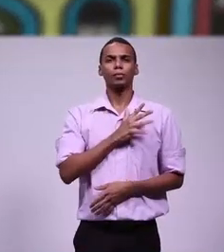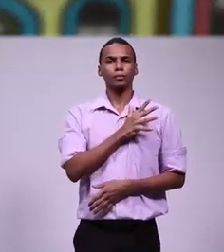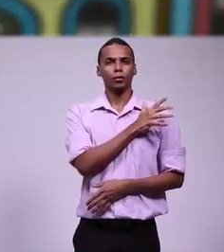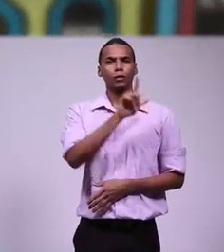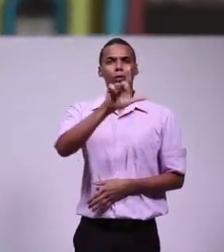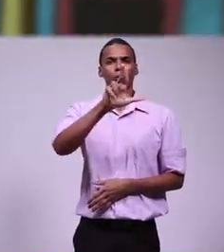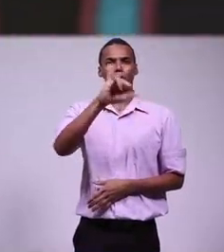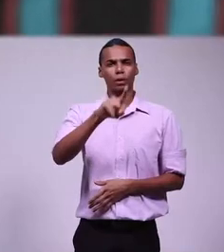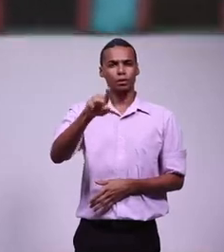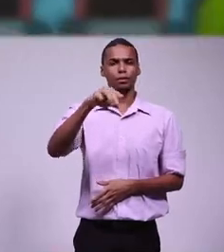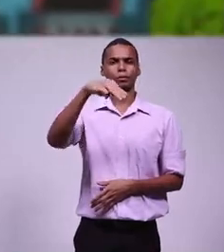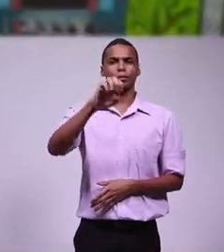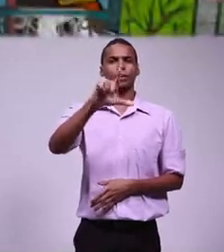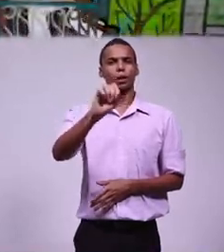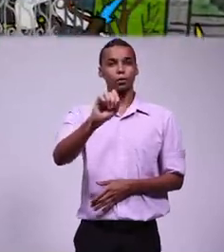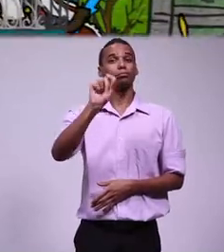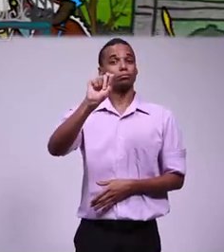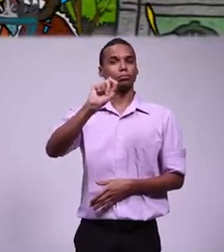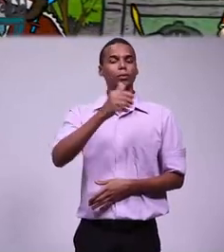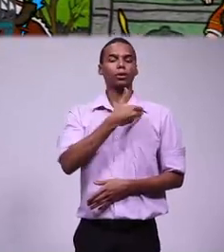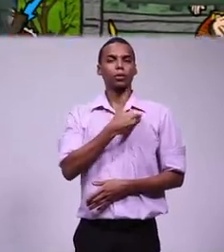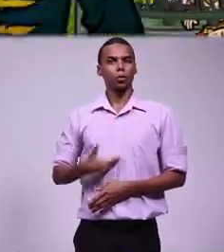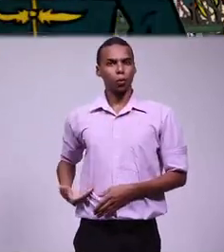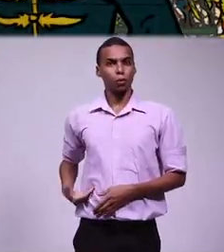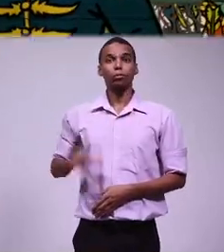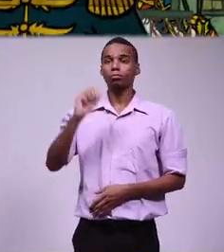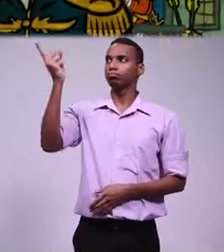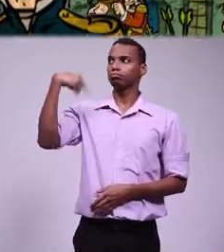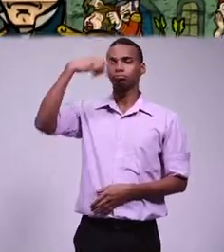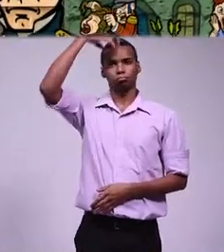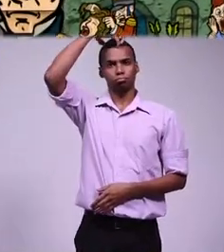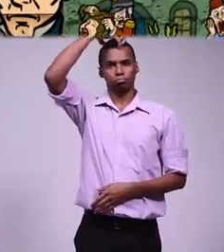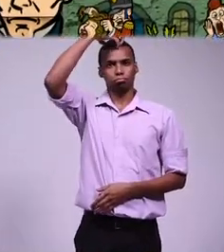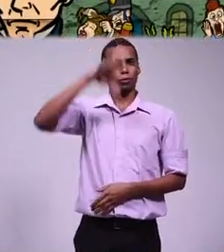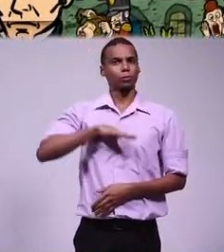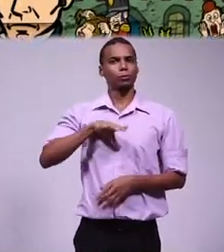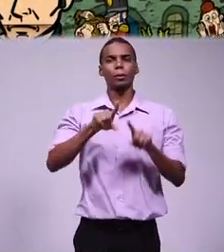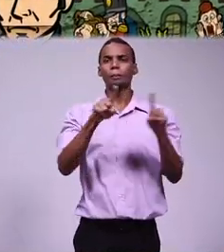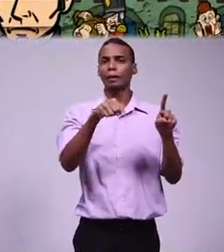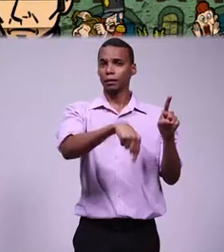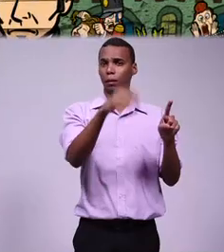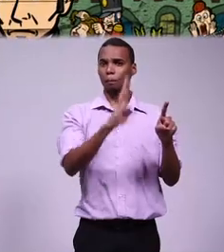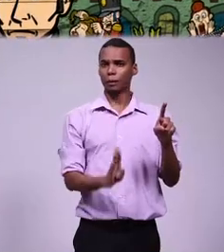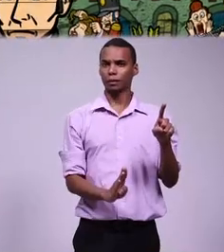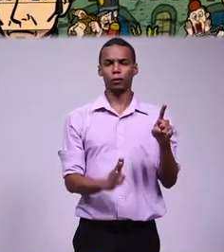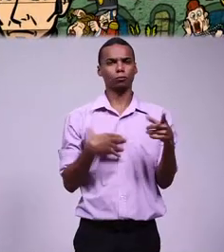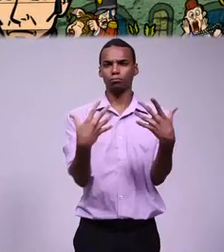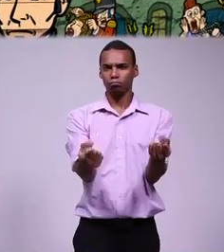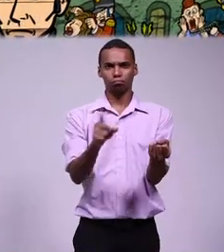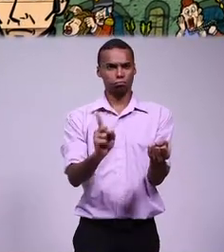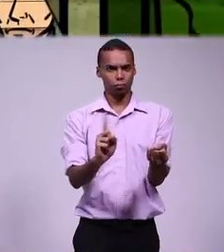Luiz Madeira de Mello foi nomeado governador das armas, por ordem real. Mas o seu governo não foi reconhecido pelos